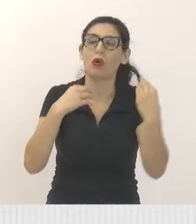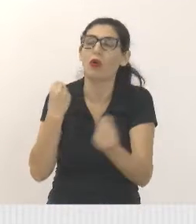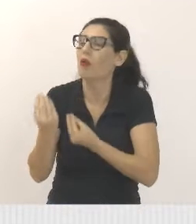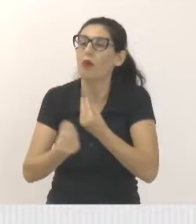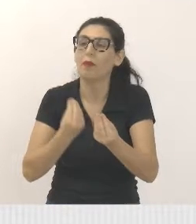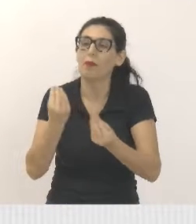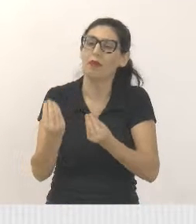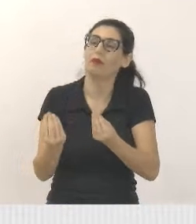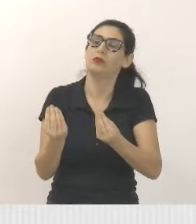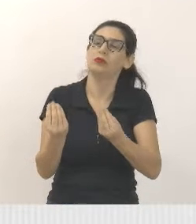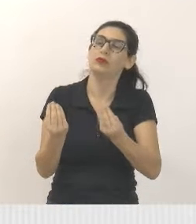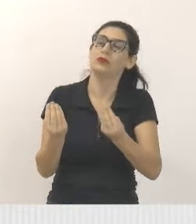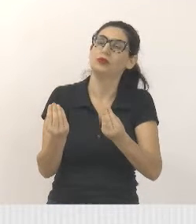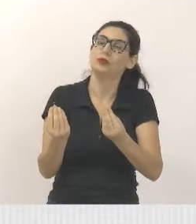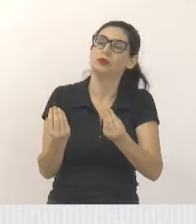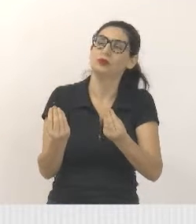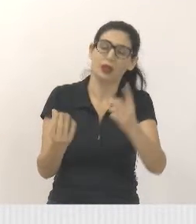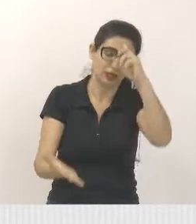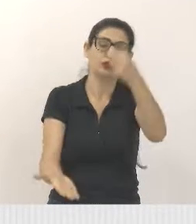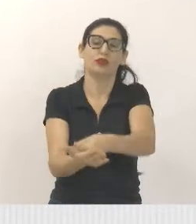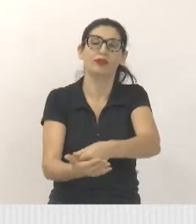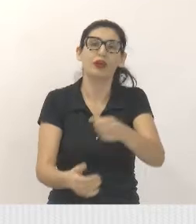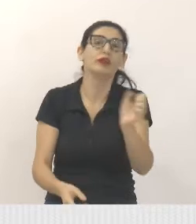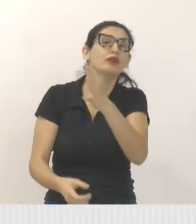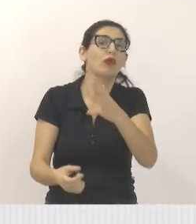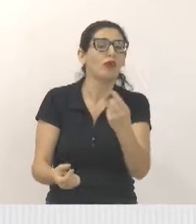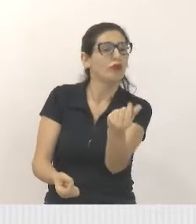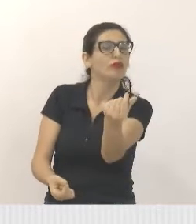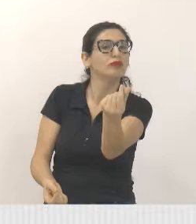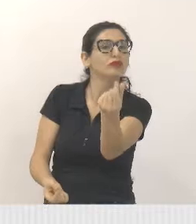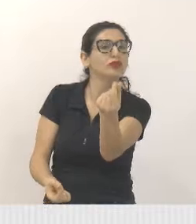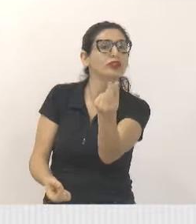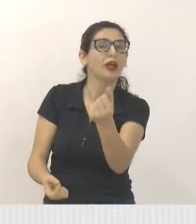essa nova tarifação. Próximo, por favor.